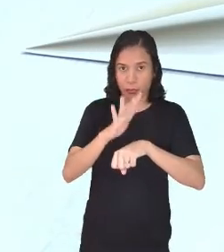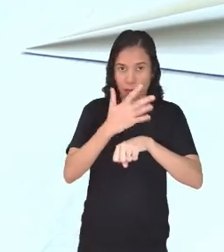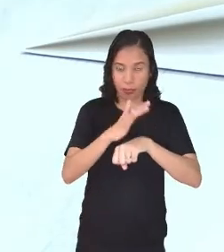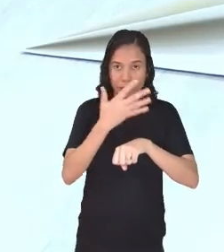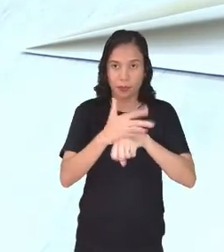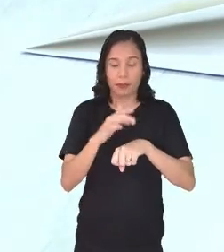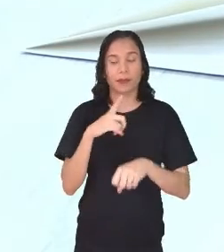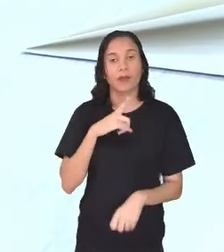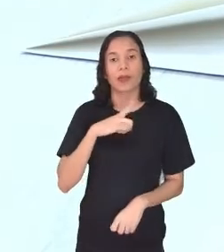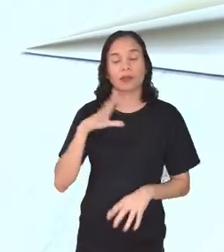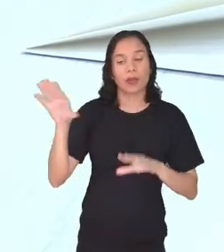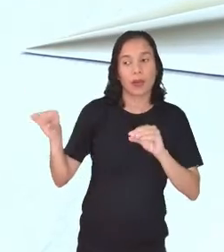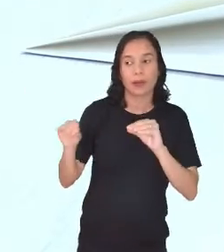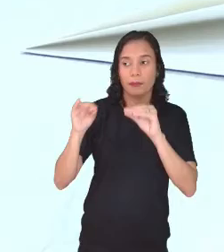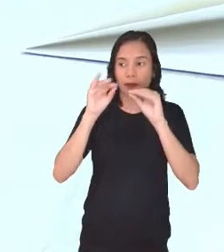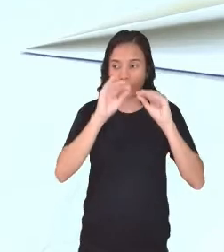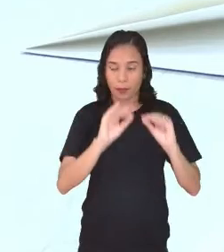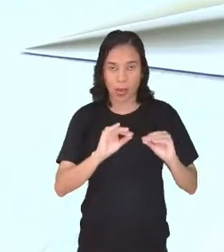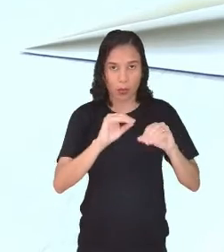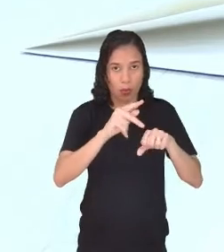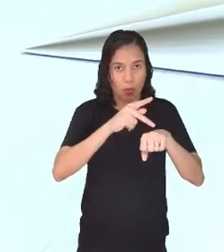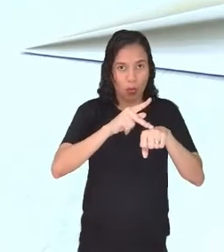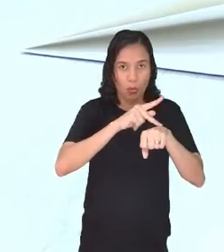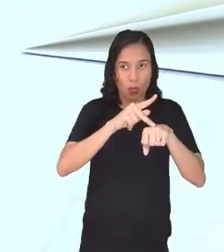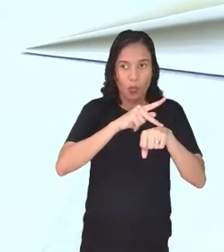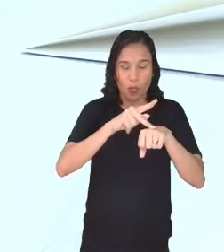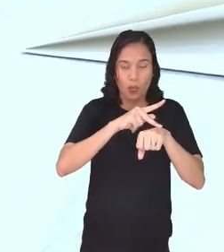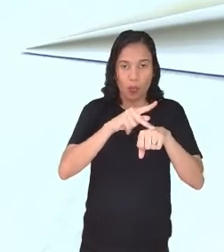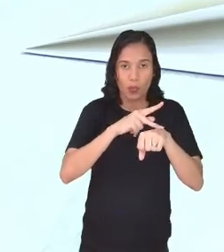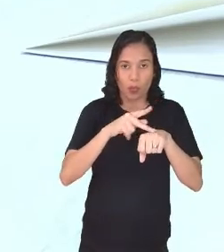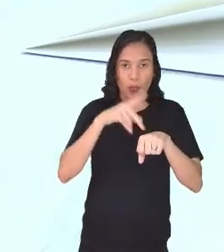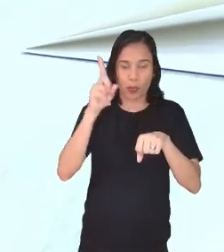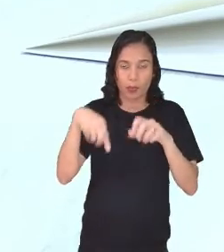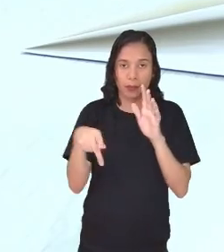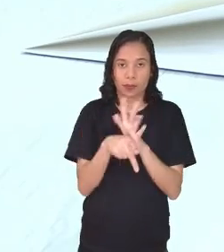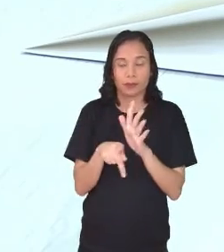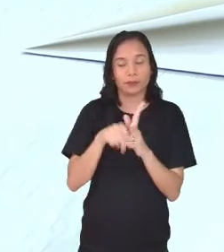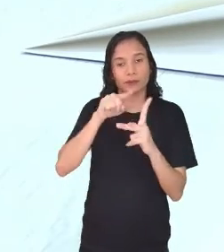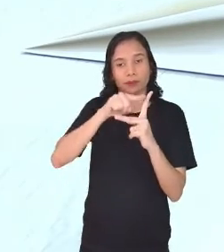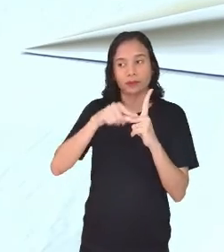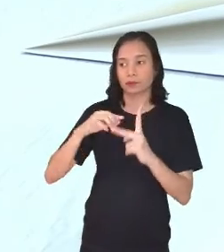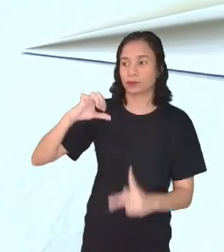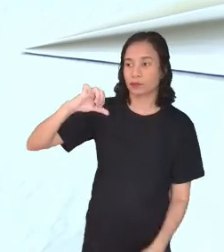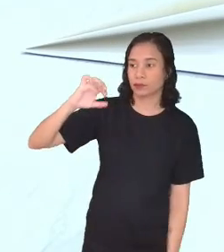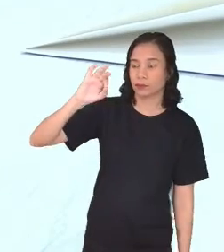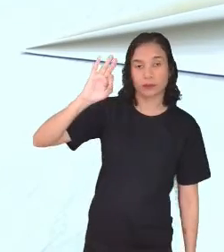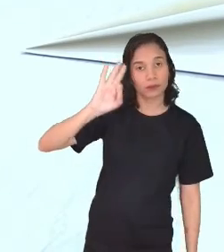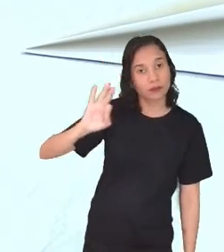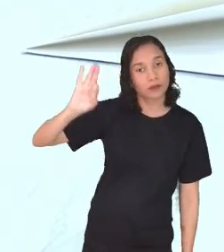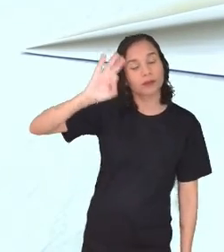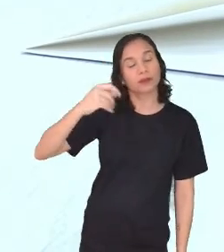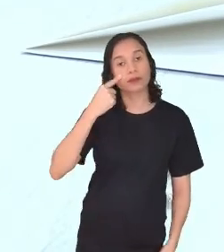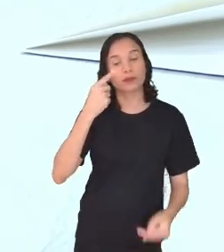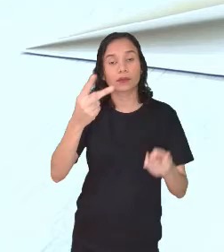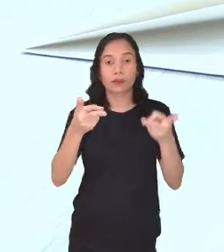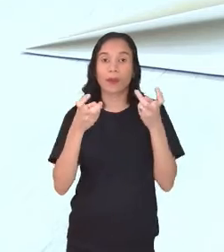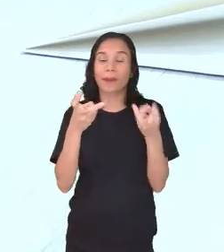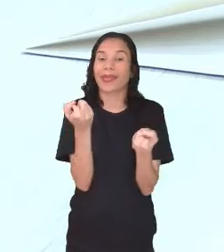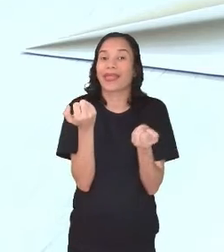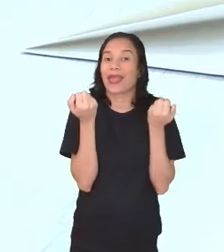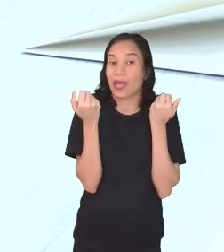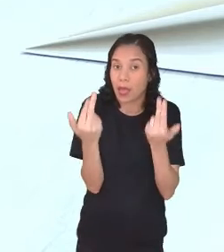aqui. No Quando eu pego o preto, que é o ângulo de 90, você vai ver que ele dá